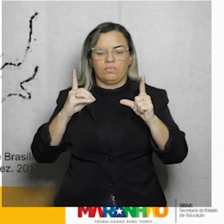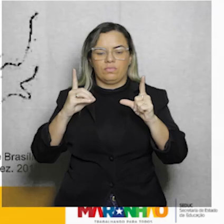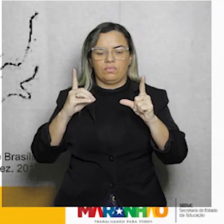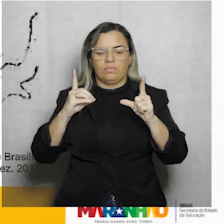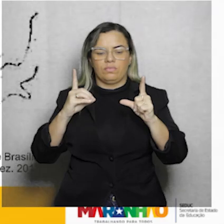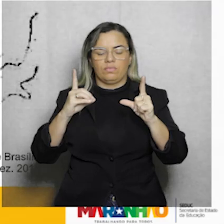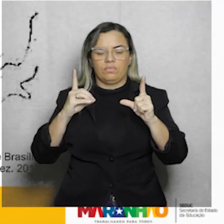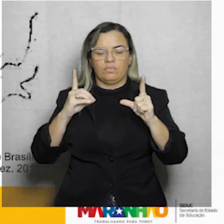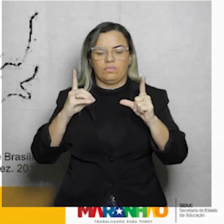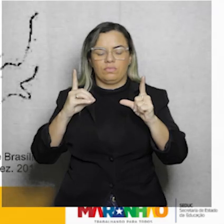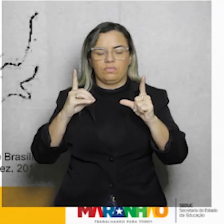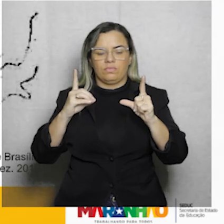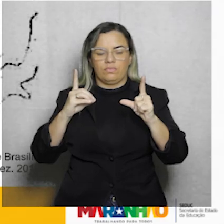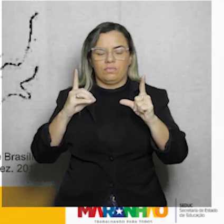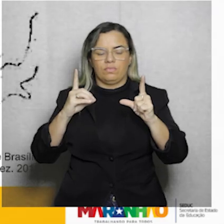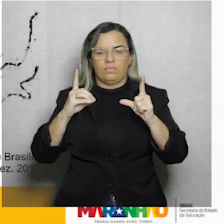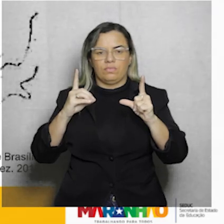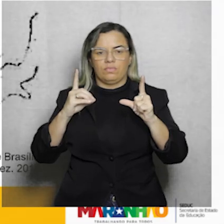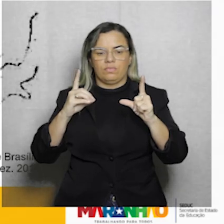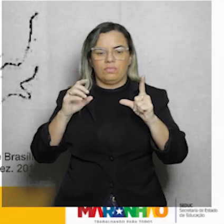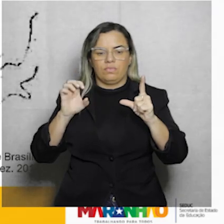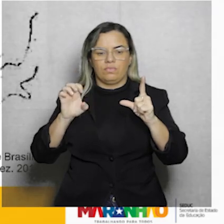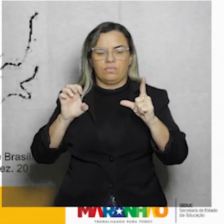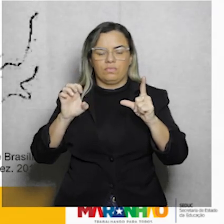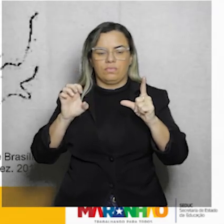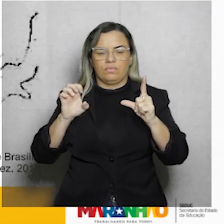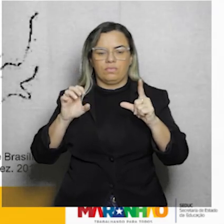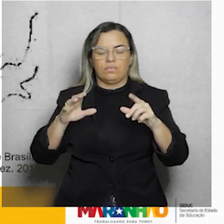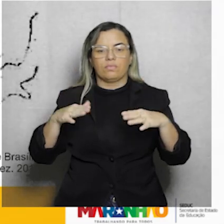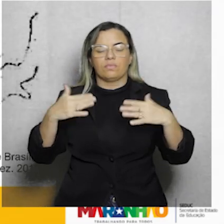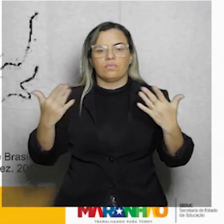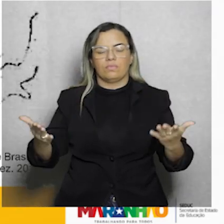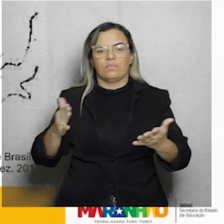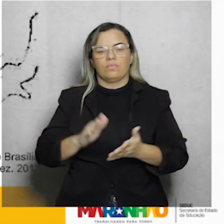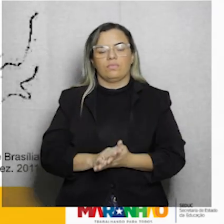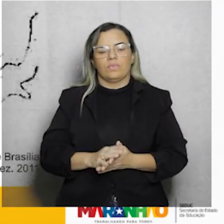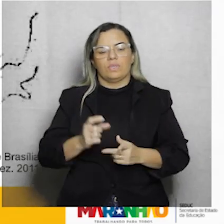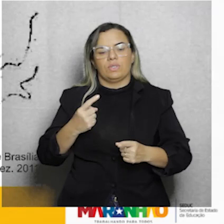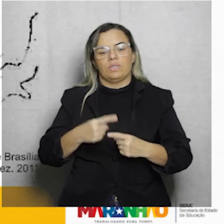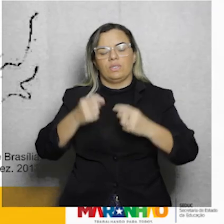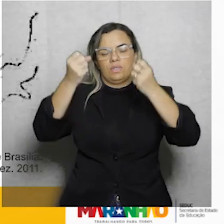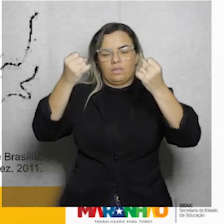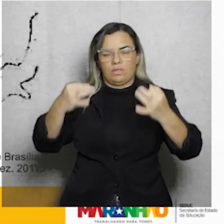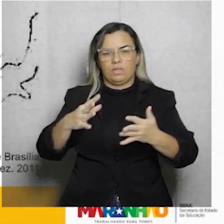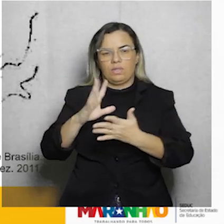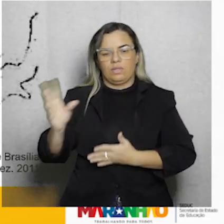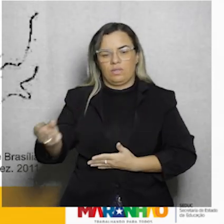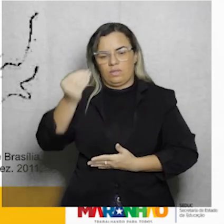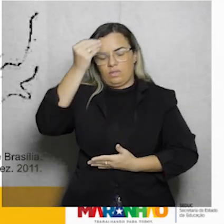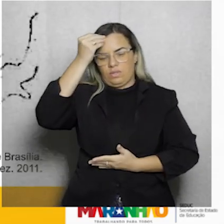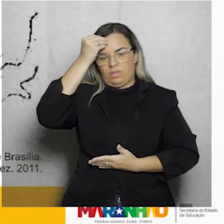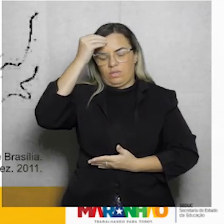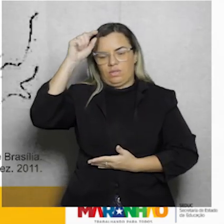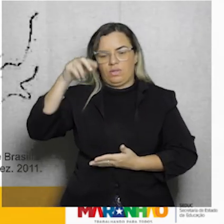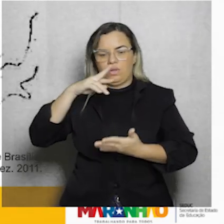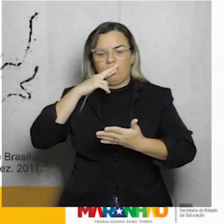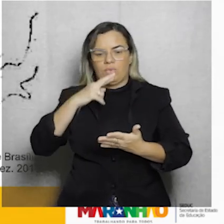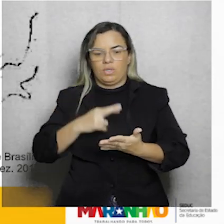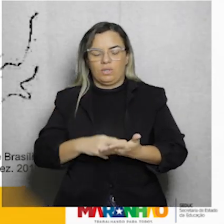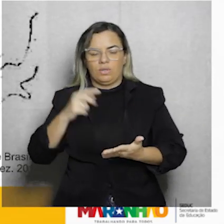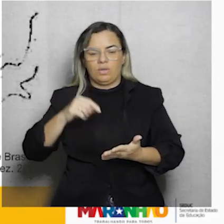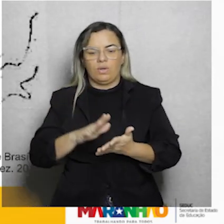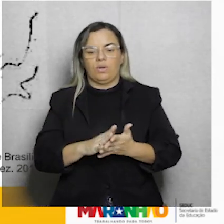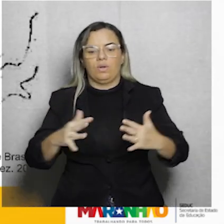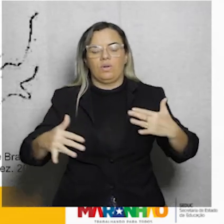Projeto nacional desenvolvimentista do governo JK? Aí uma justificativa para reforçar a nossa resposta. O